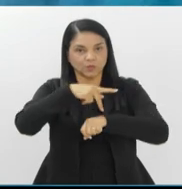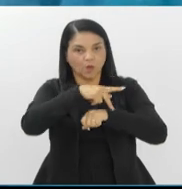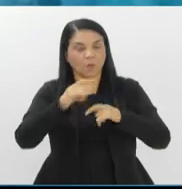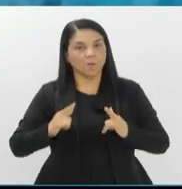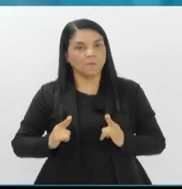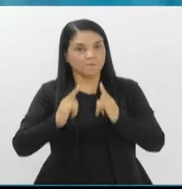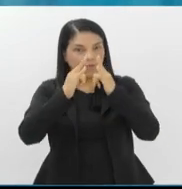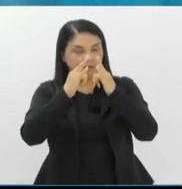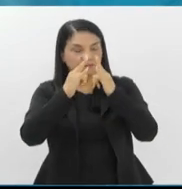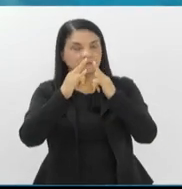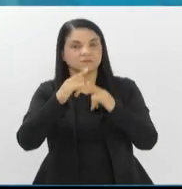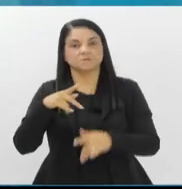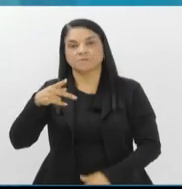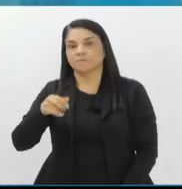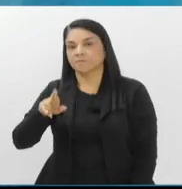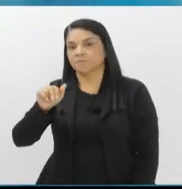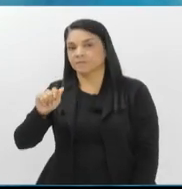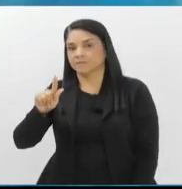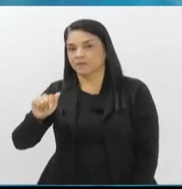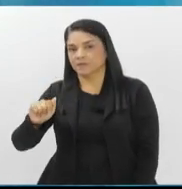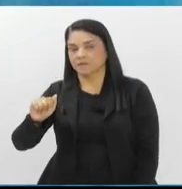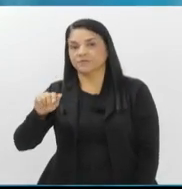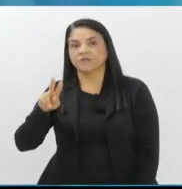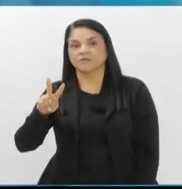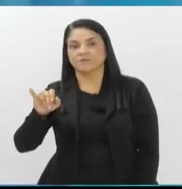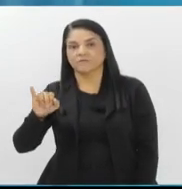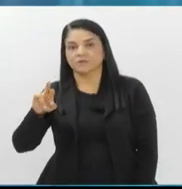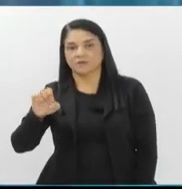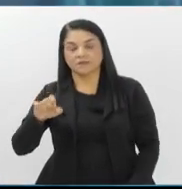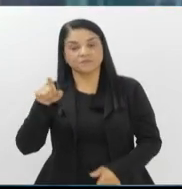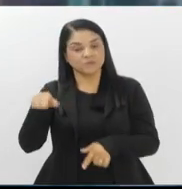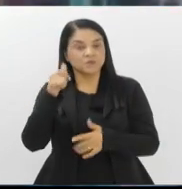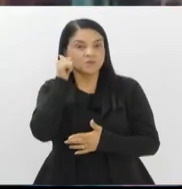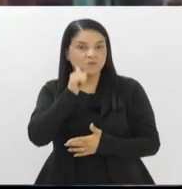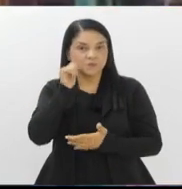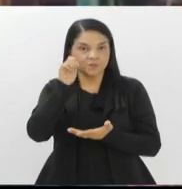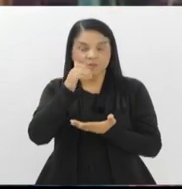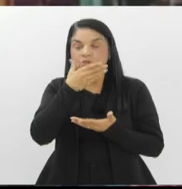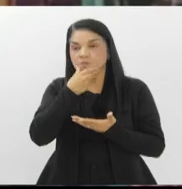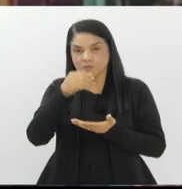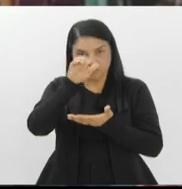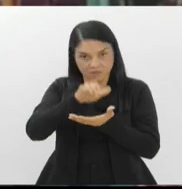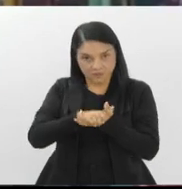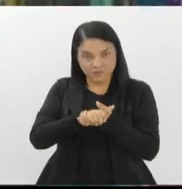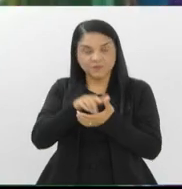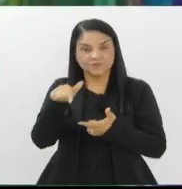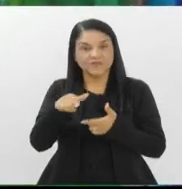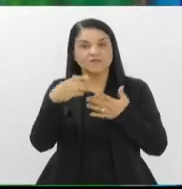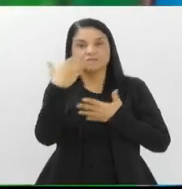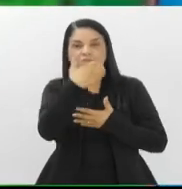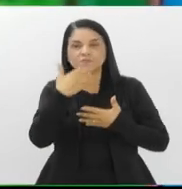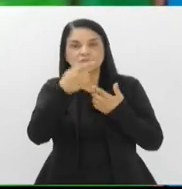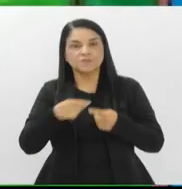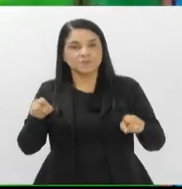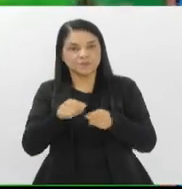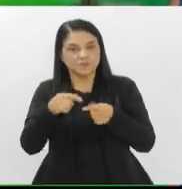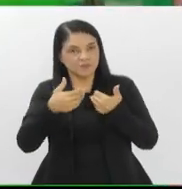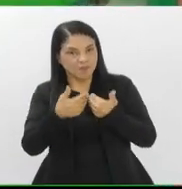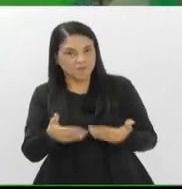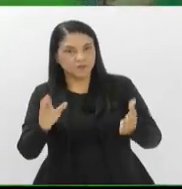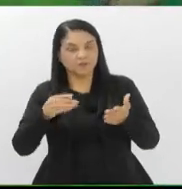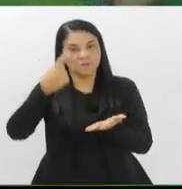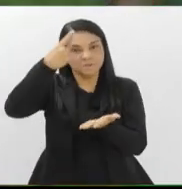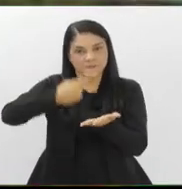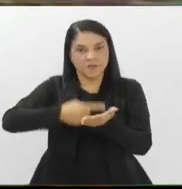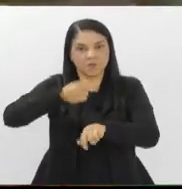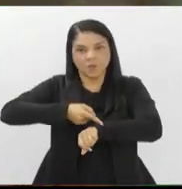Praga e Viena. O músico Caillé Milfonte, marido da artista, vai tocar composições autorais durante a abertura, marcada para